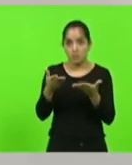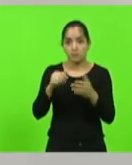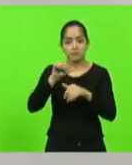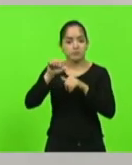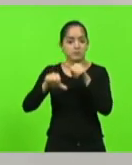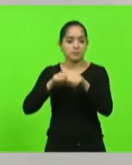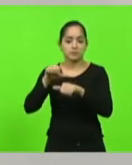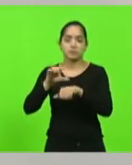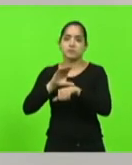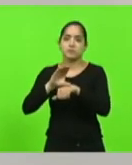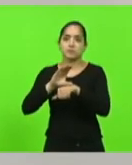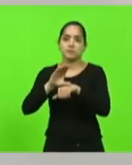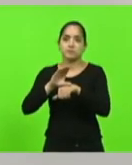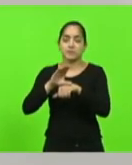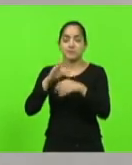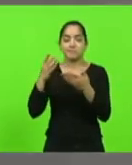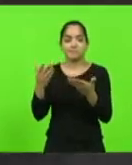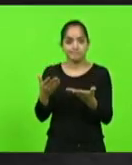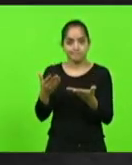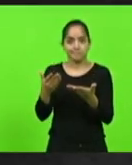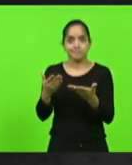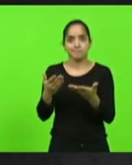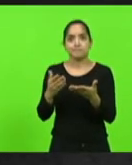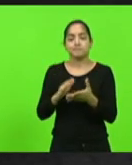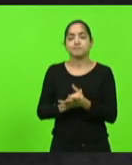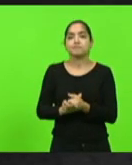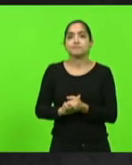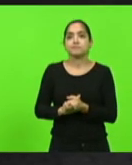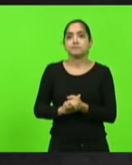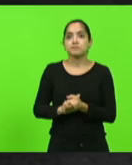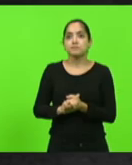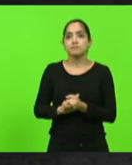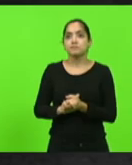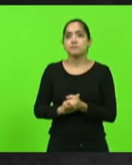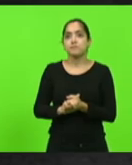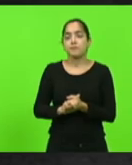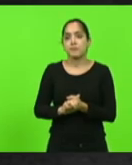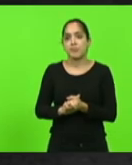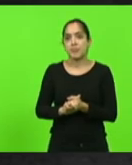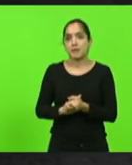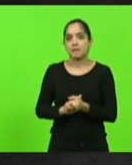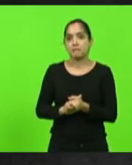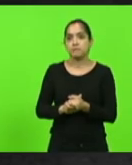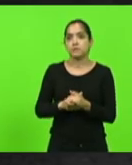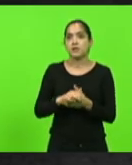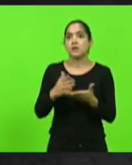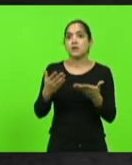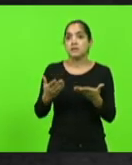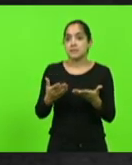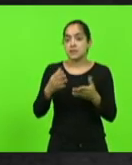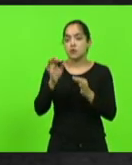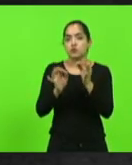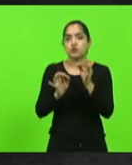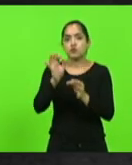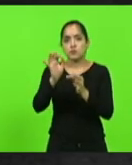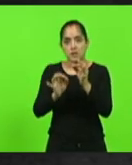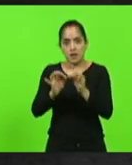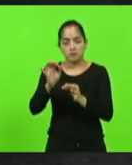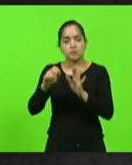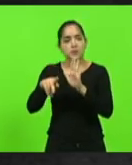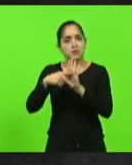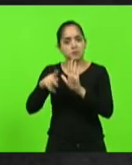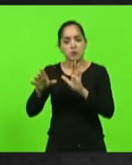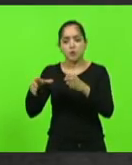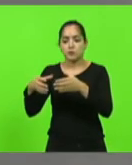Constituição. É uma loucura. Desligamento por desempenhos insuficientes serão julgados pelas próprias corporações,